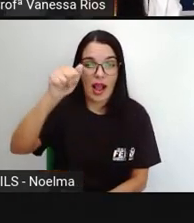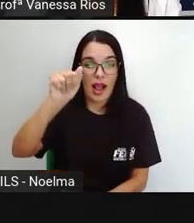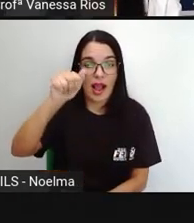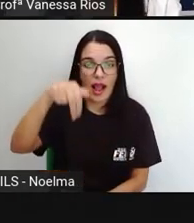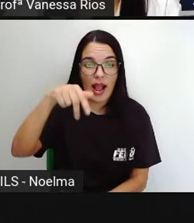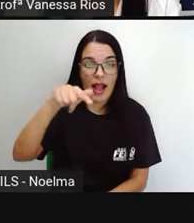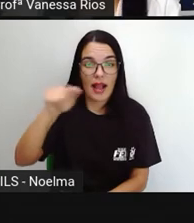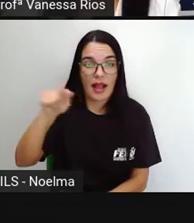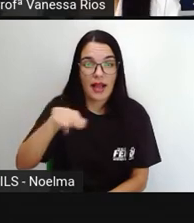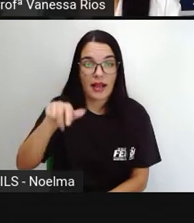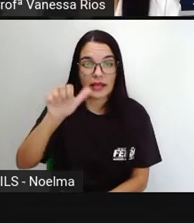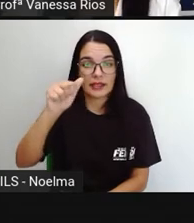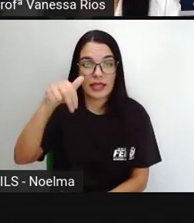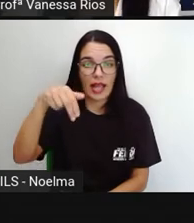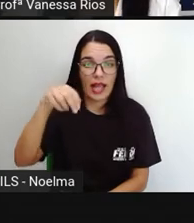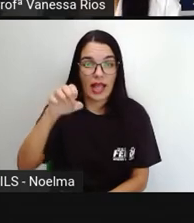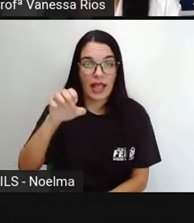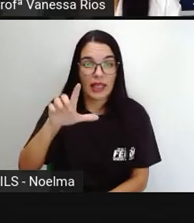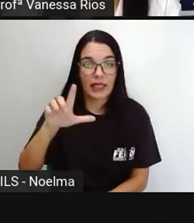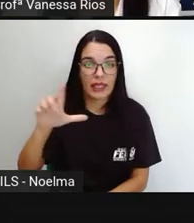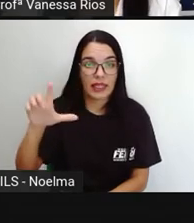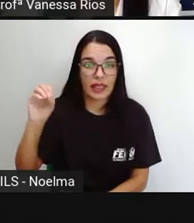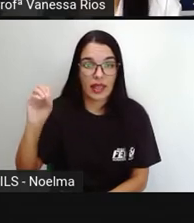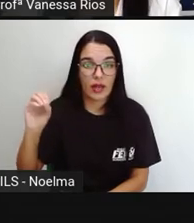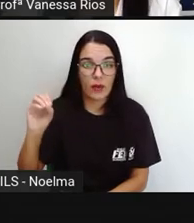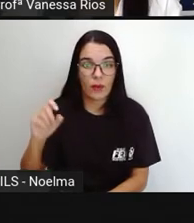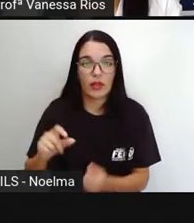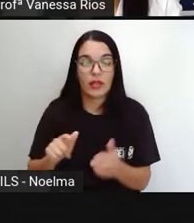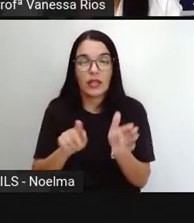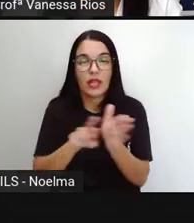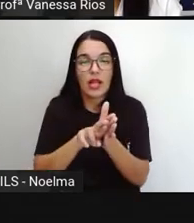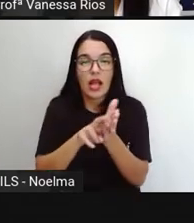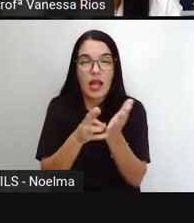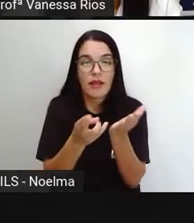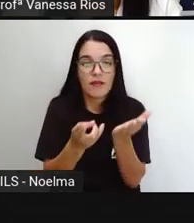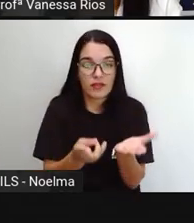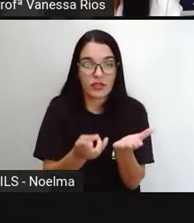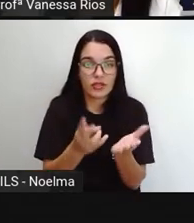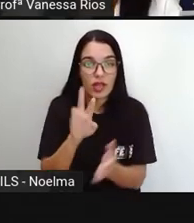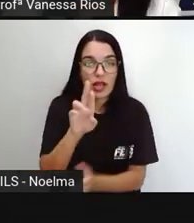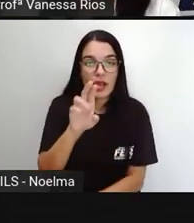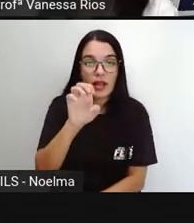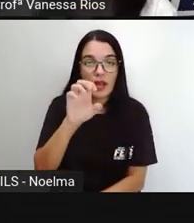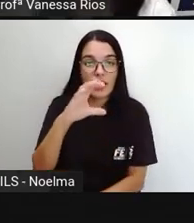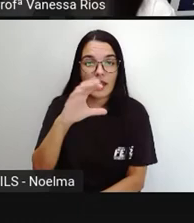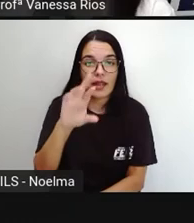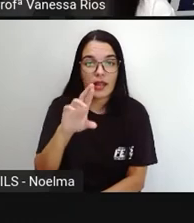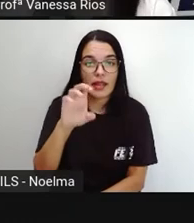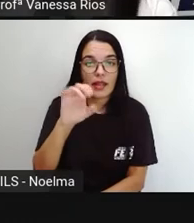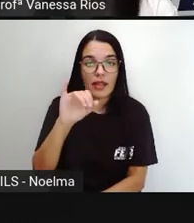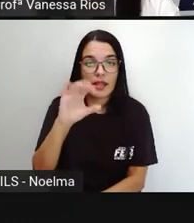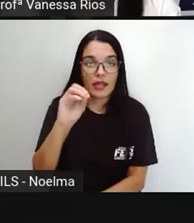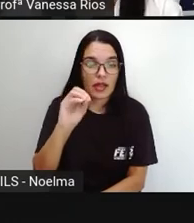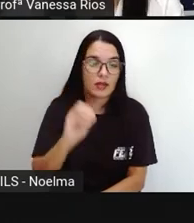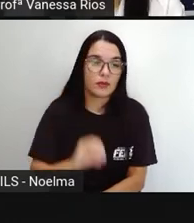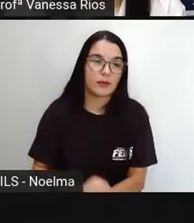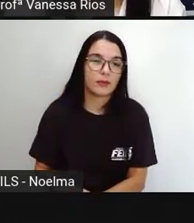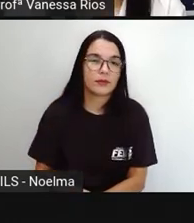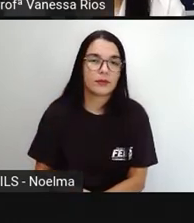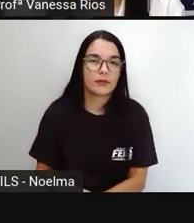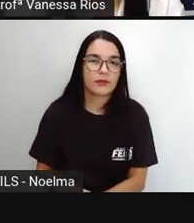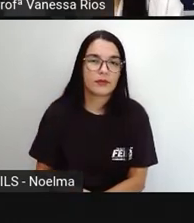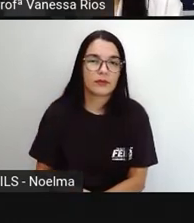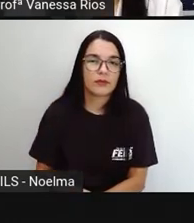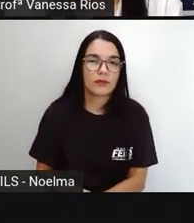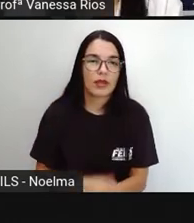Recreio Especial. Publicado em abril de 2003. O que a própria que a gente observe, não é?